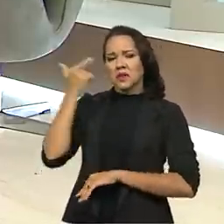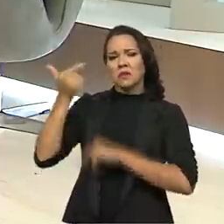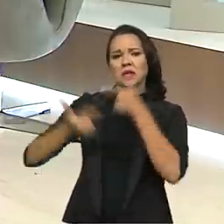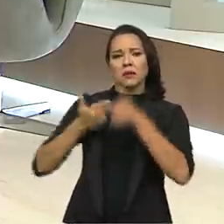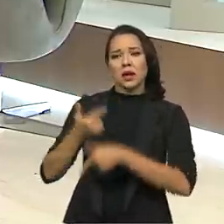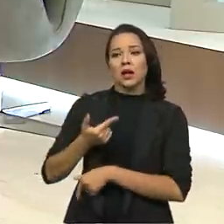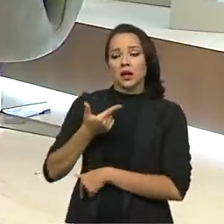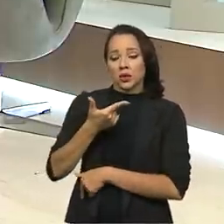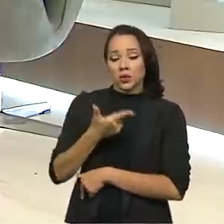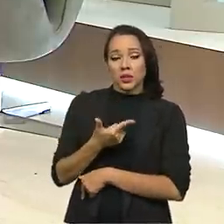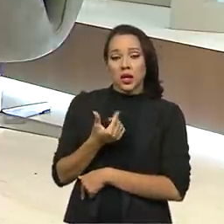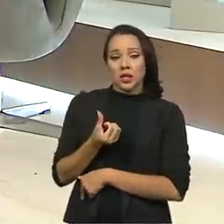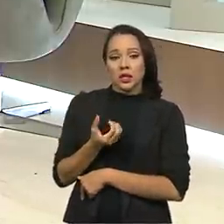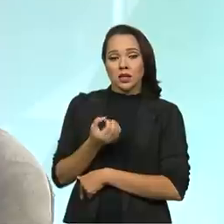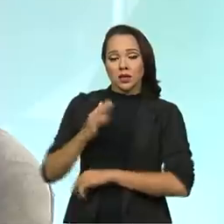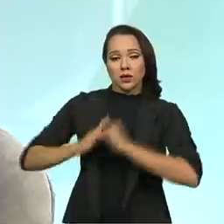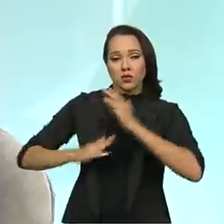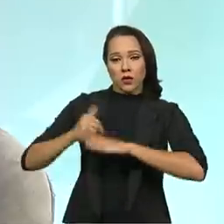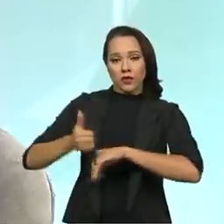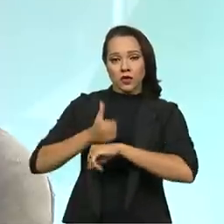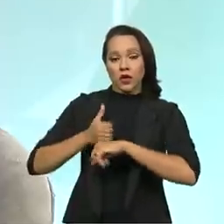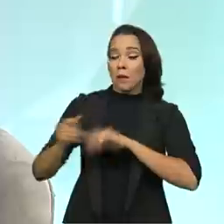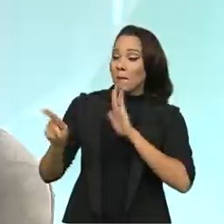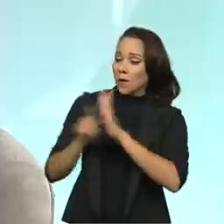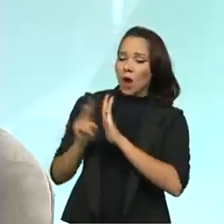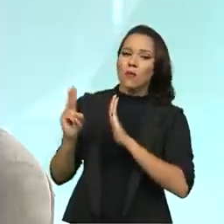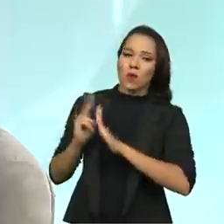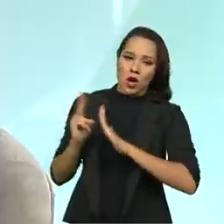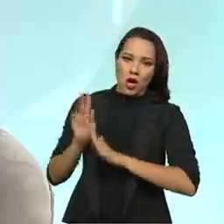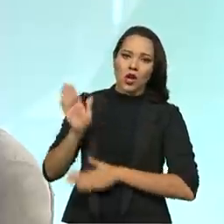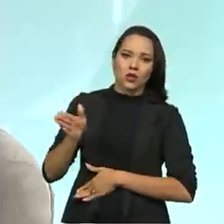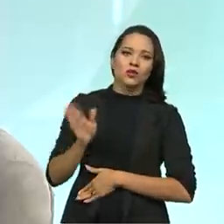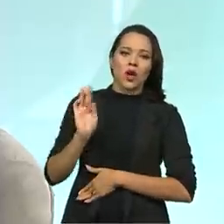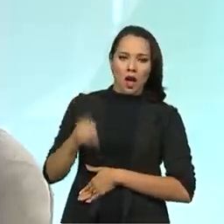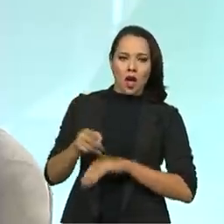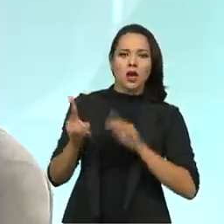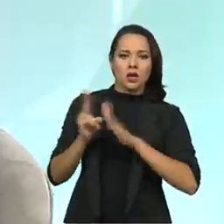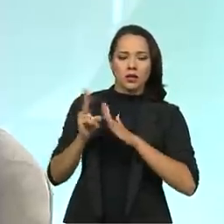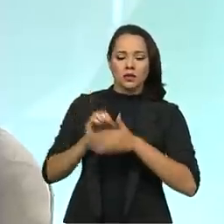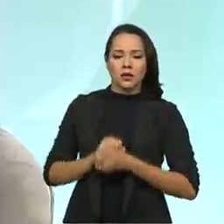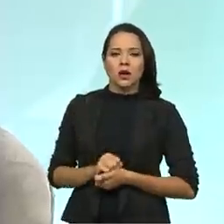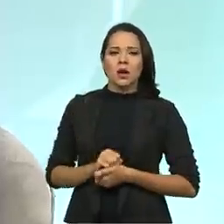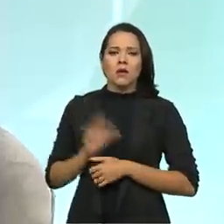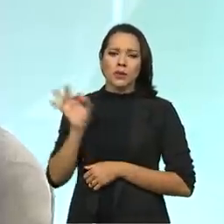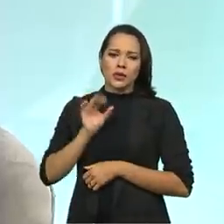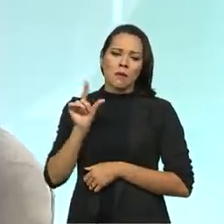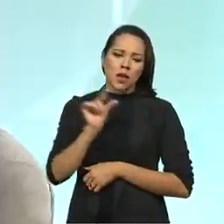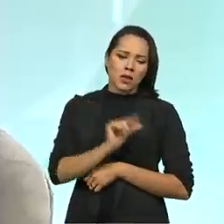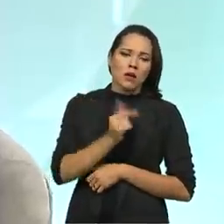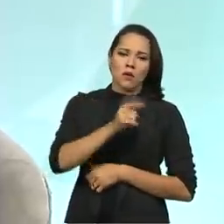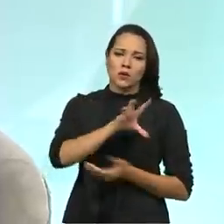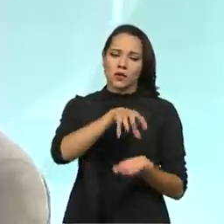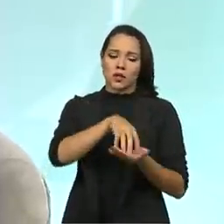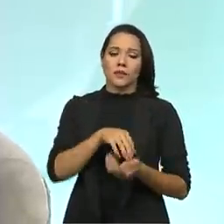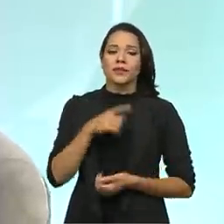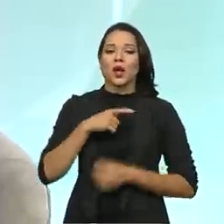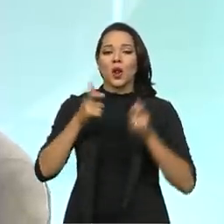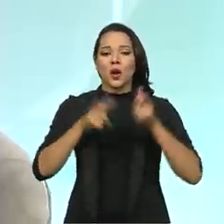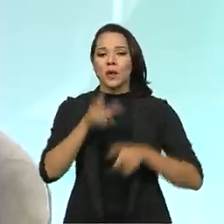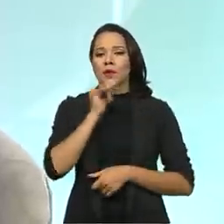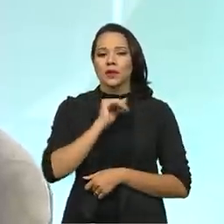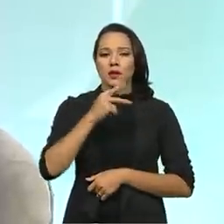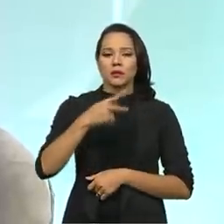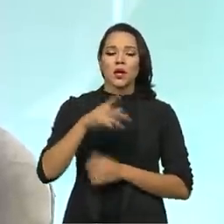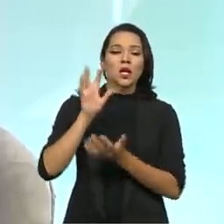260 desses profissionais são os próprios indígenas. Há uma proporção um pouco menor que em relação a outros distritos. Há distritos, por exemplo, como